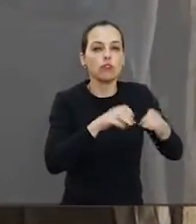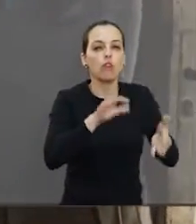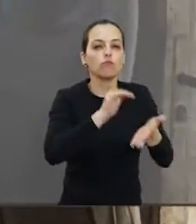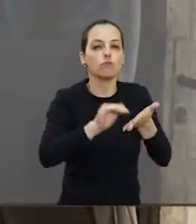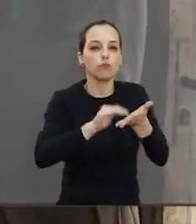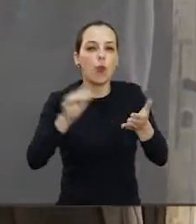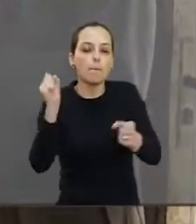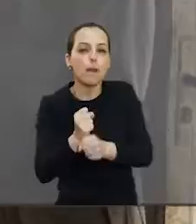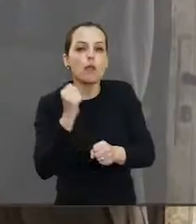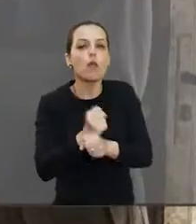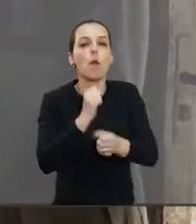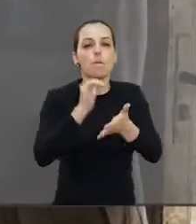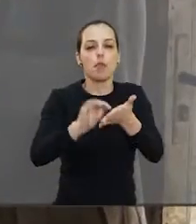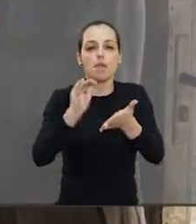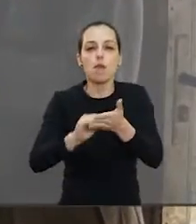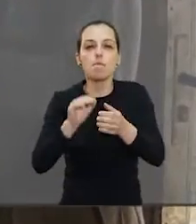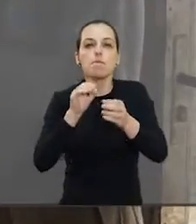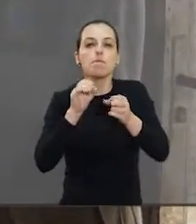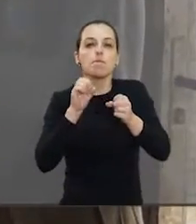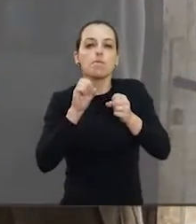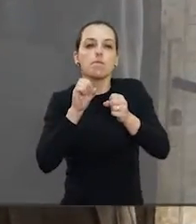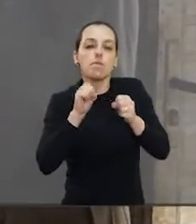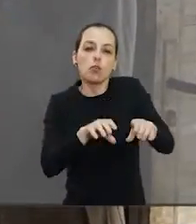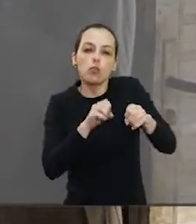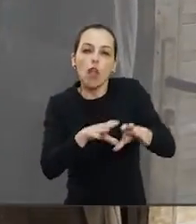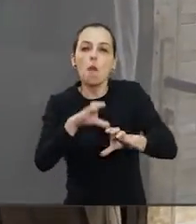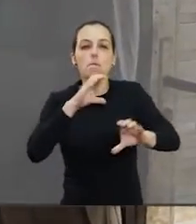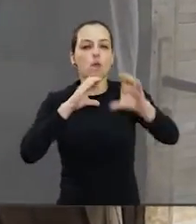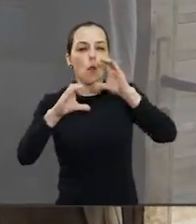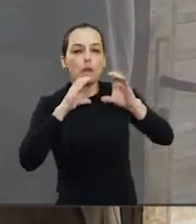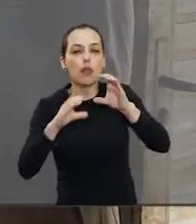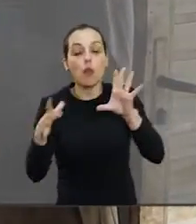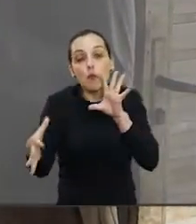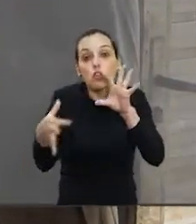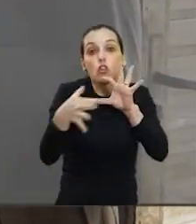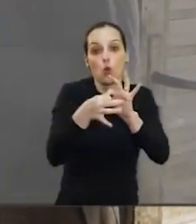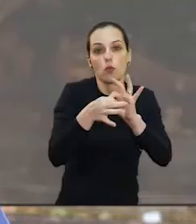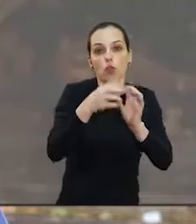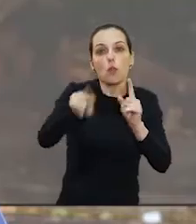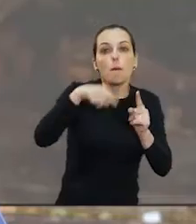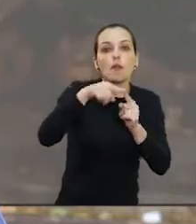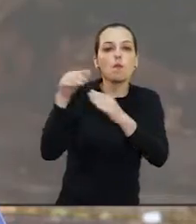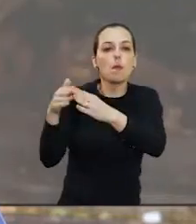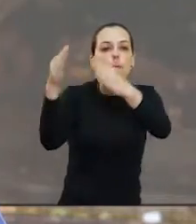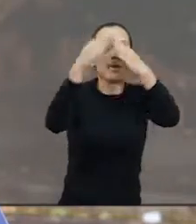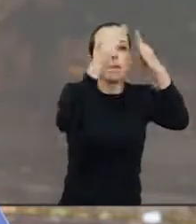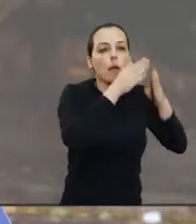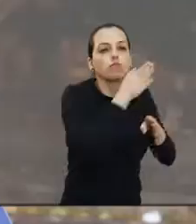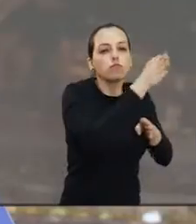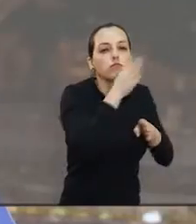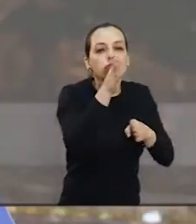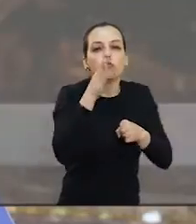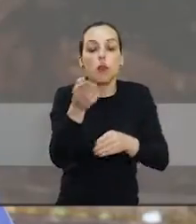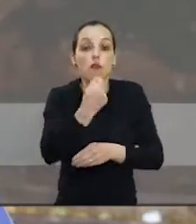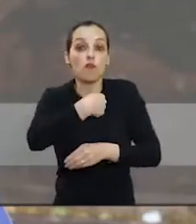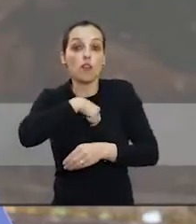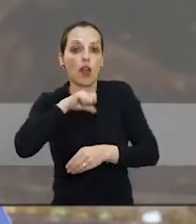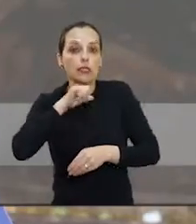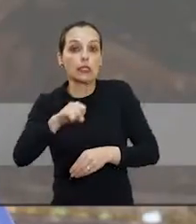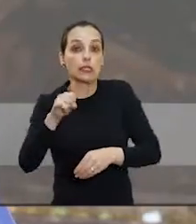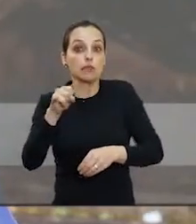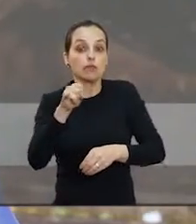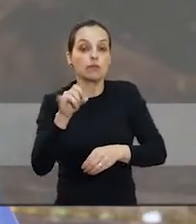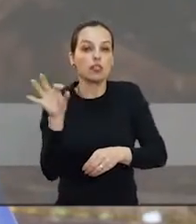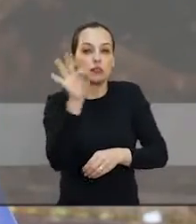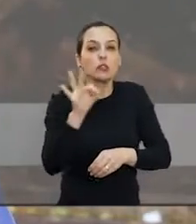atividades está a intensificação do trabalho dos agentes de controle de endemias. Nessa área nós vamos intensificar o casa-a